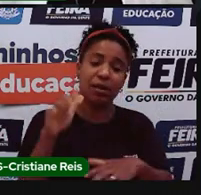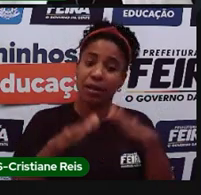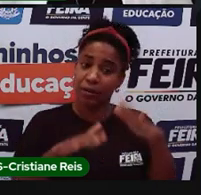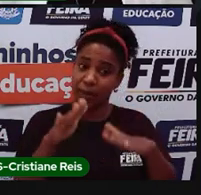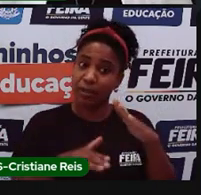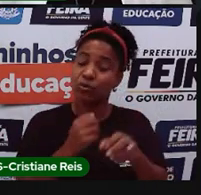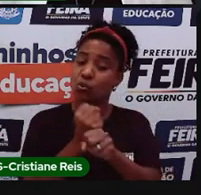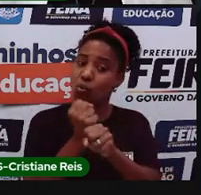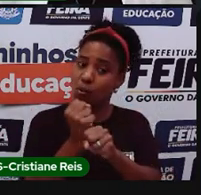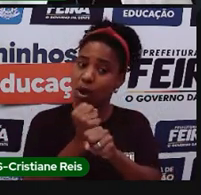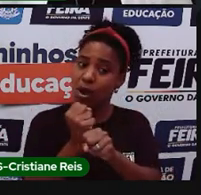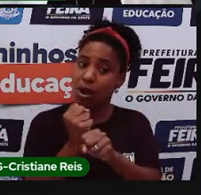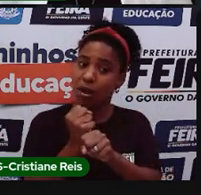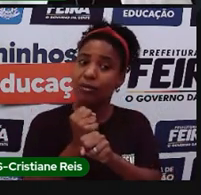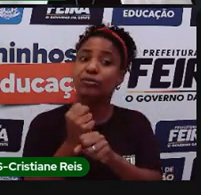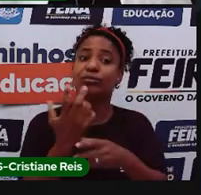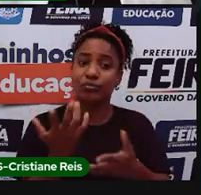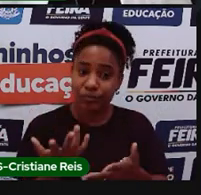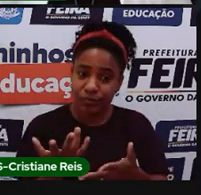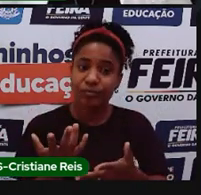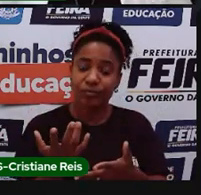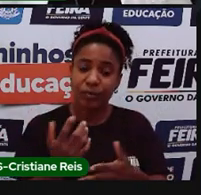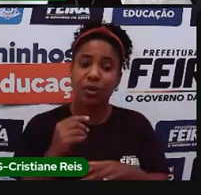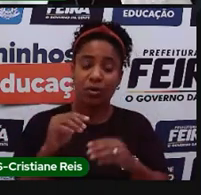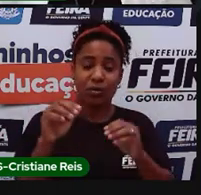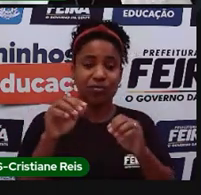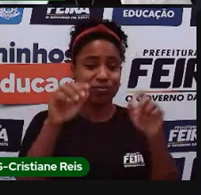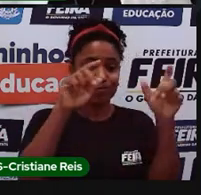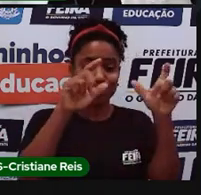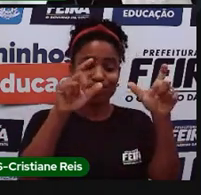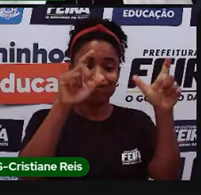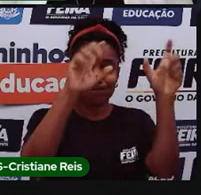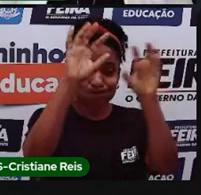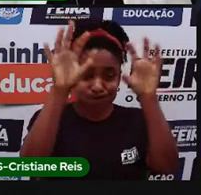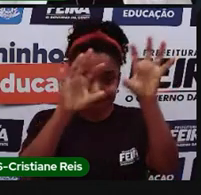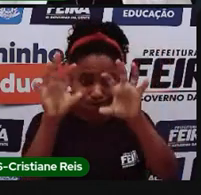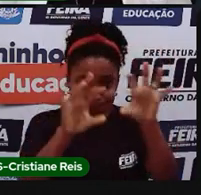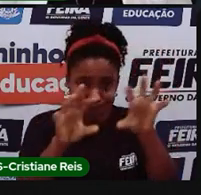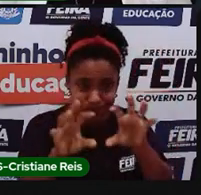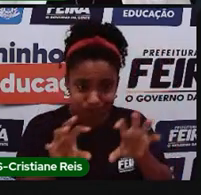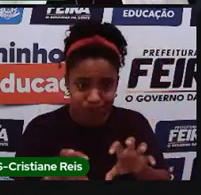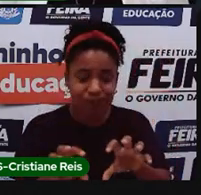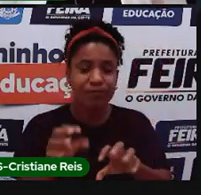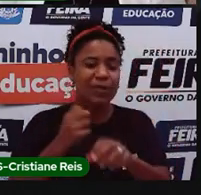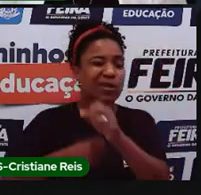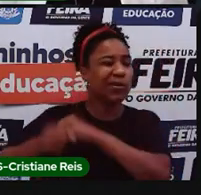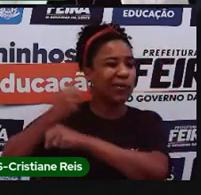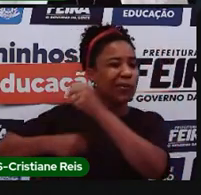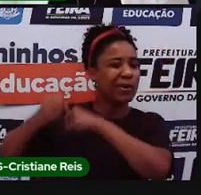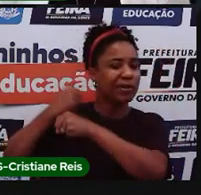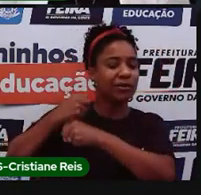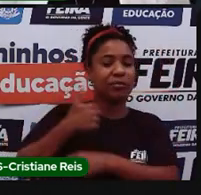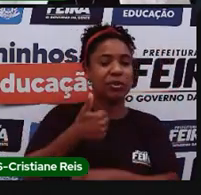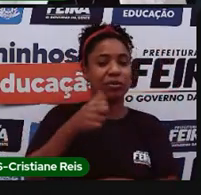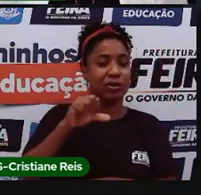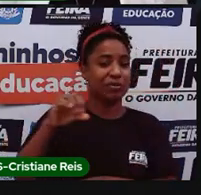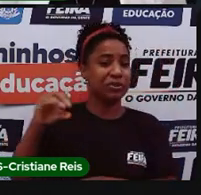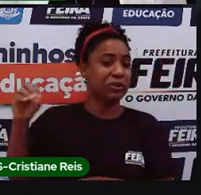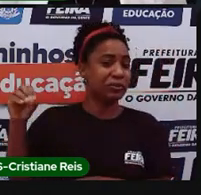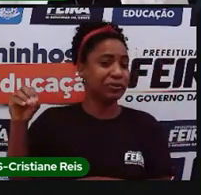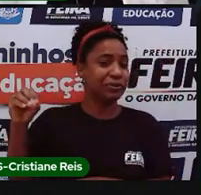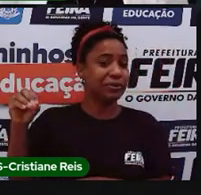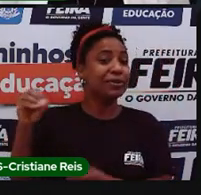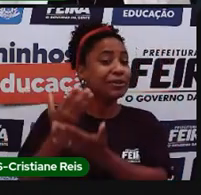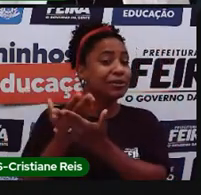estudando ali. Então, ele é um mapa dinâmico, não dá para pegar um mapa de lá de 1900 e querer estudar agora, porque